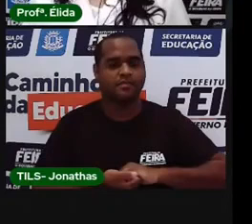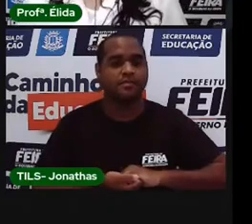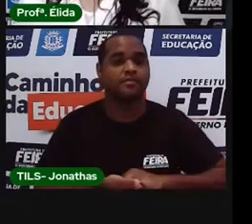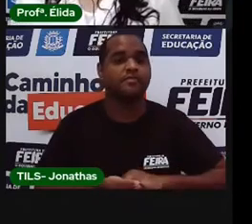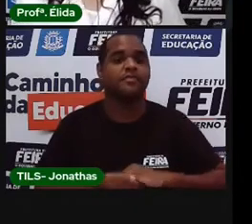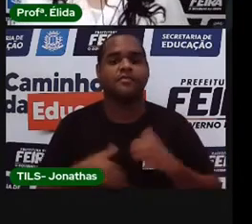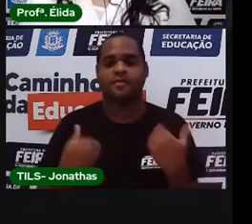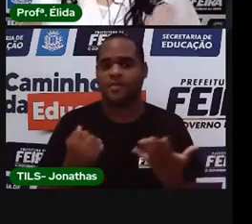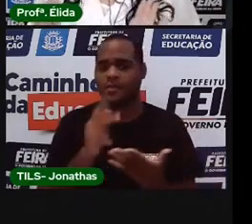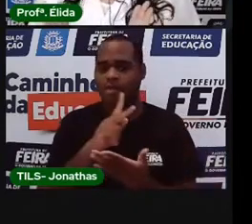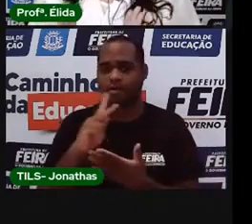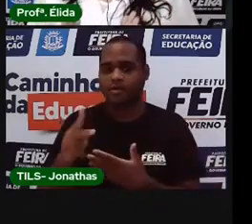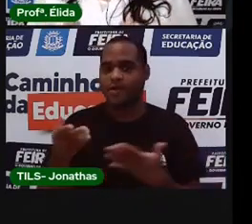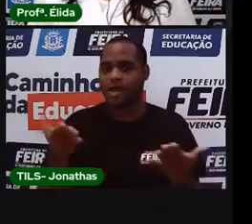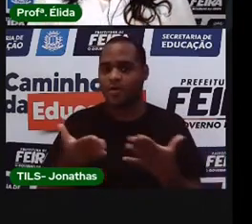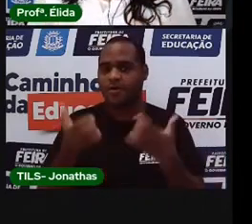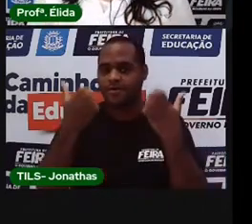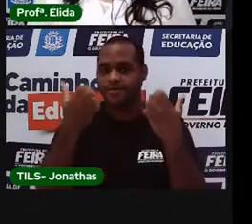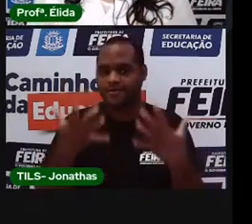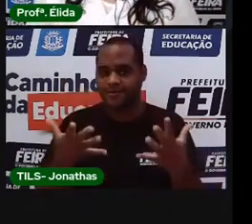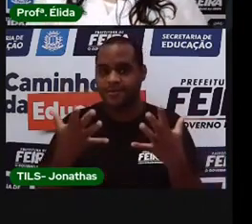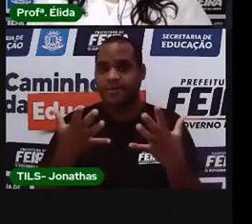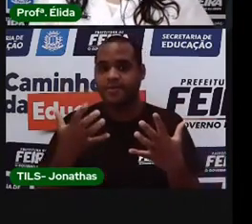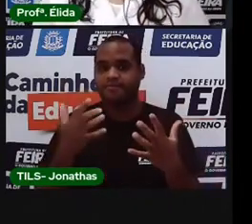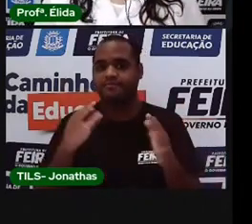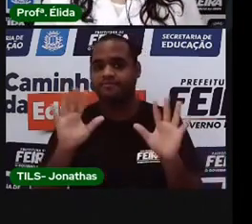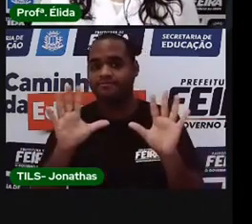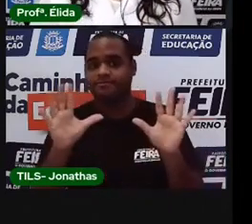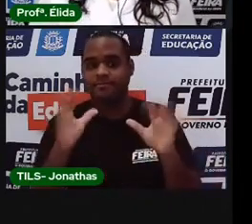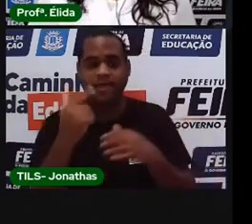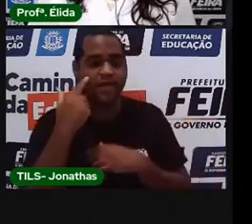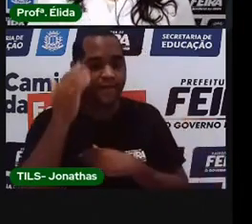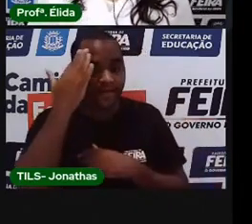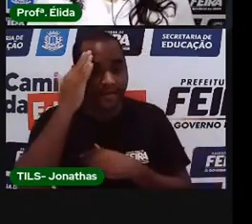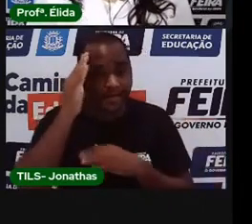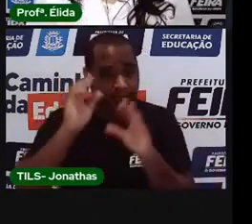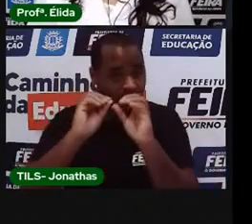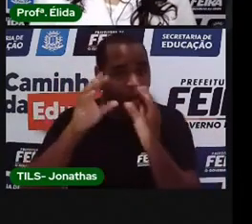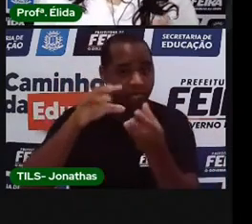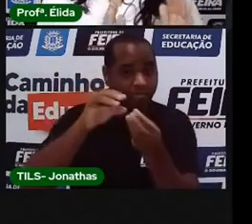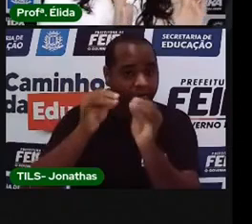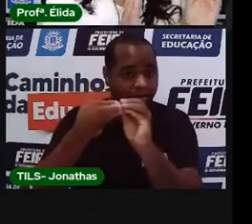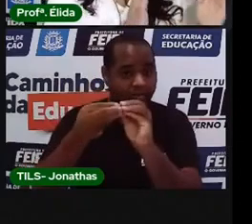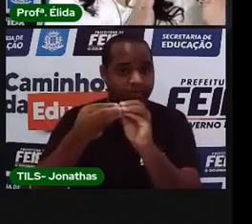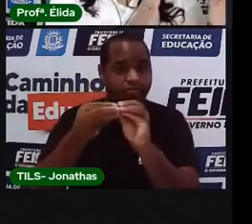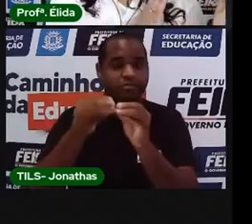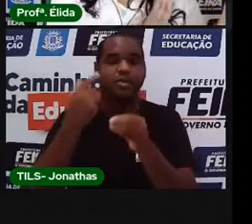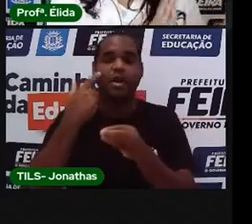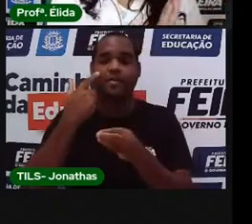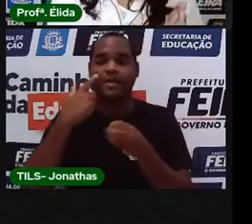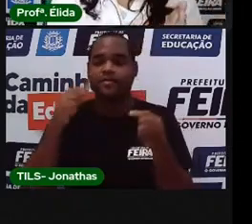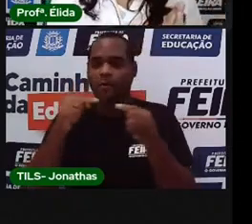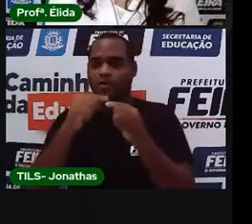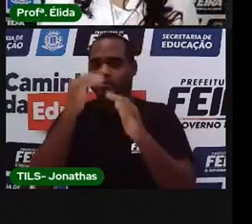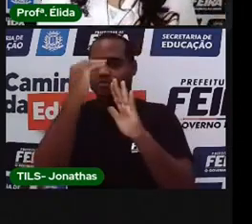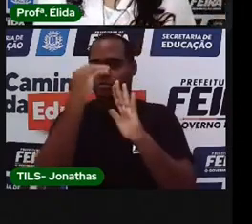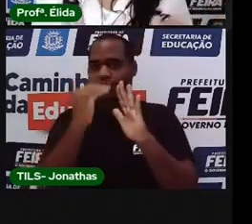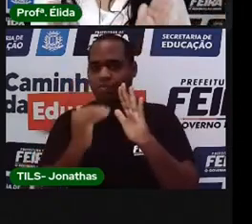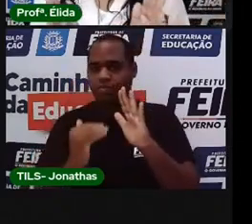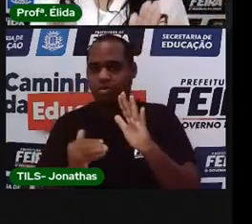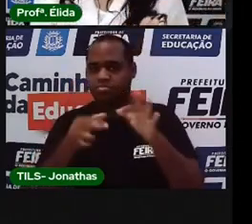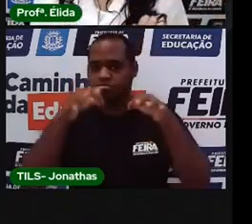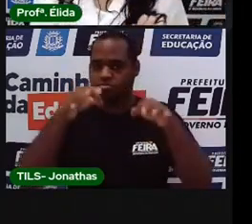A Iapro agora colocou esse bilhete para você entender que a ordem da estrutura